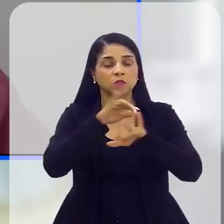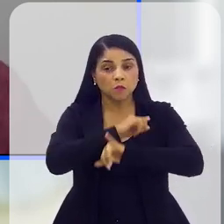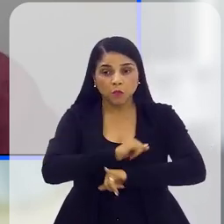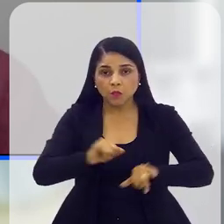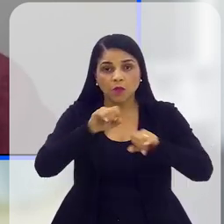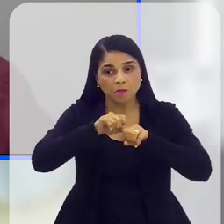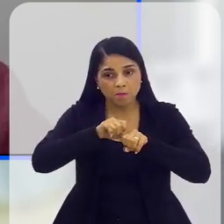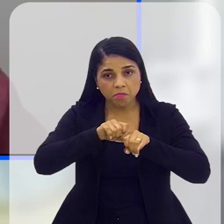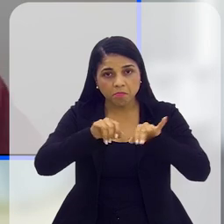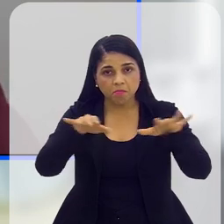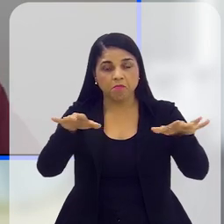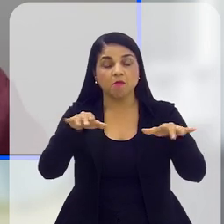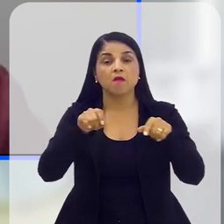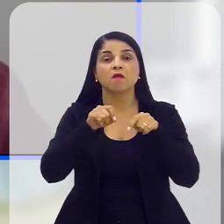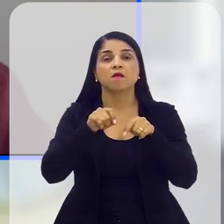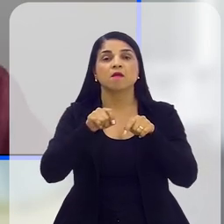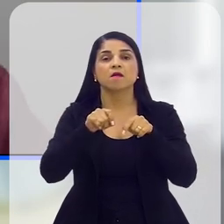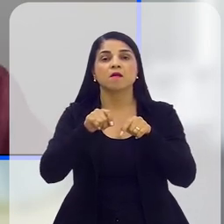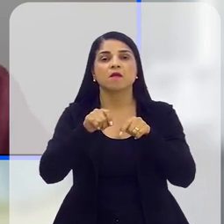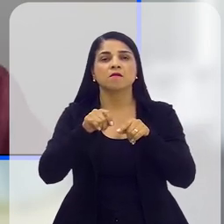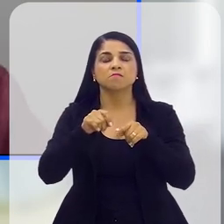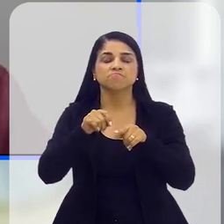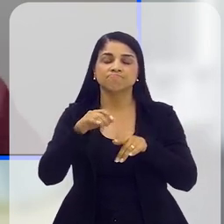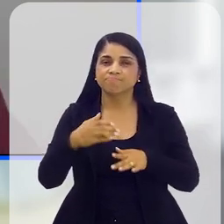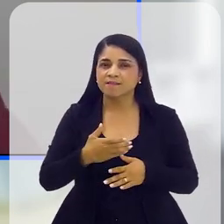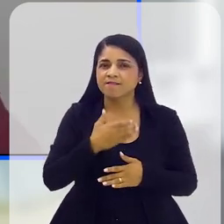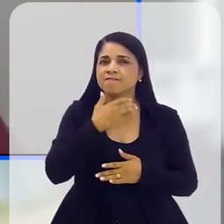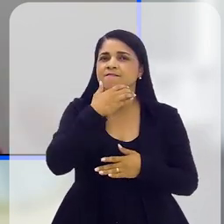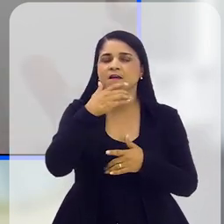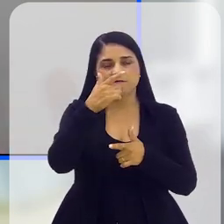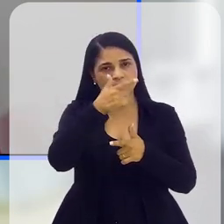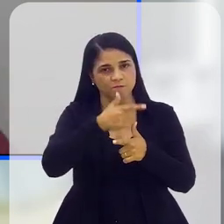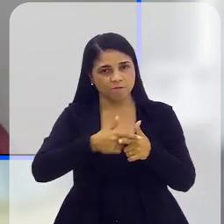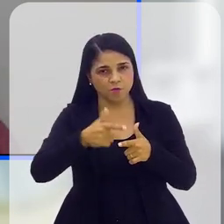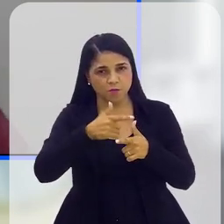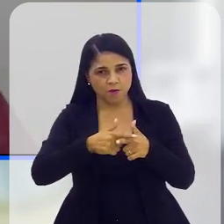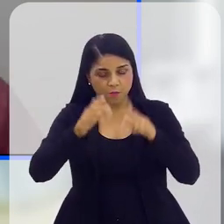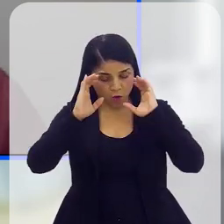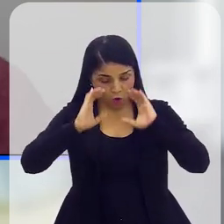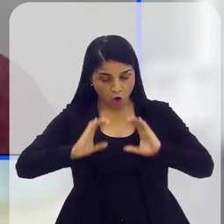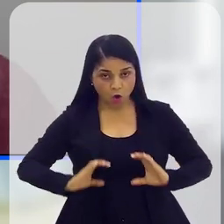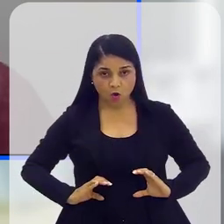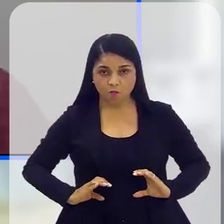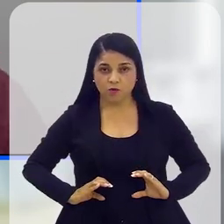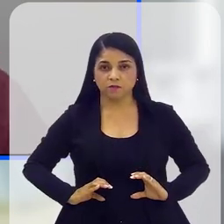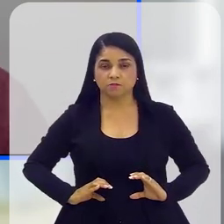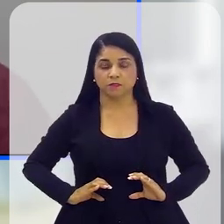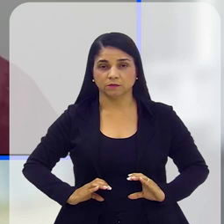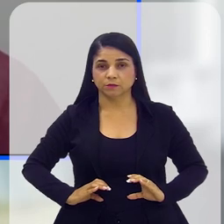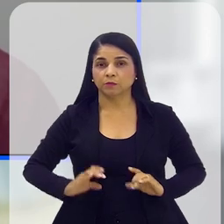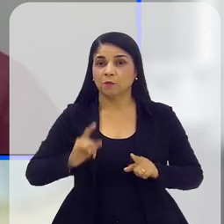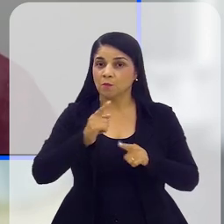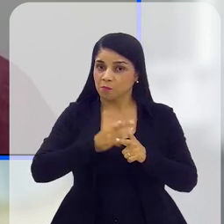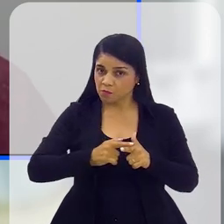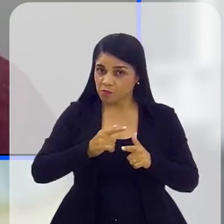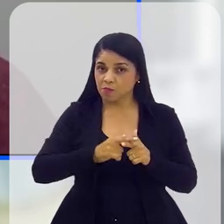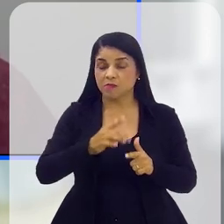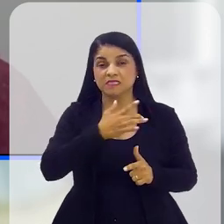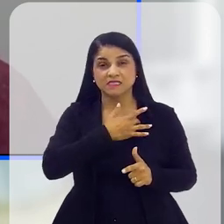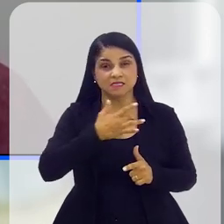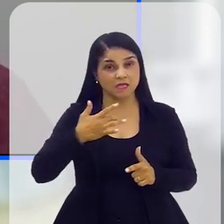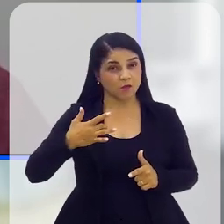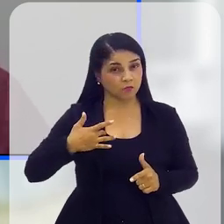fenômeno, esse grave comportamento que nós temos, esse grave problema de saúde pública,